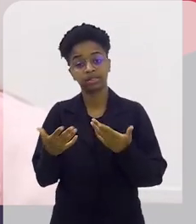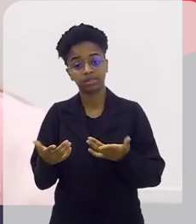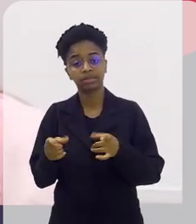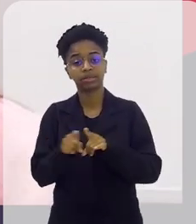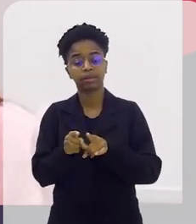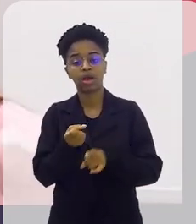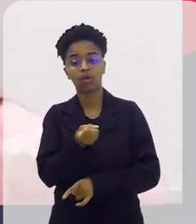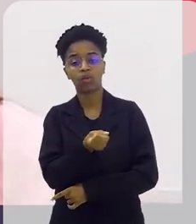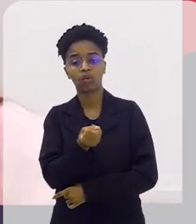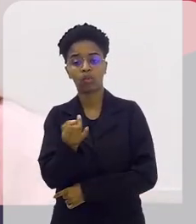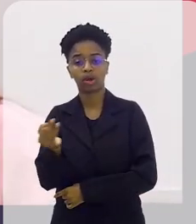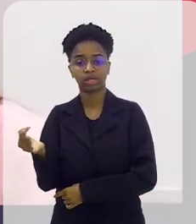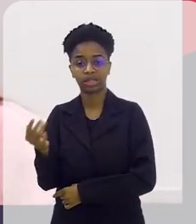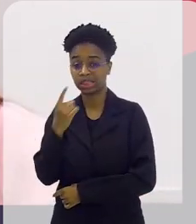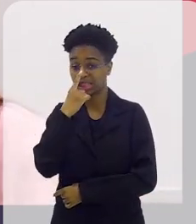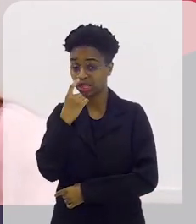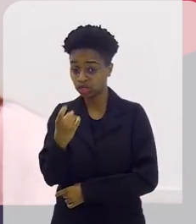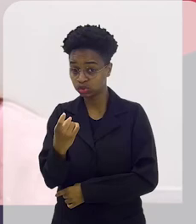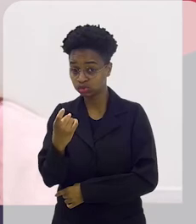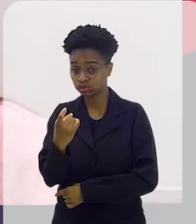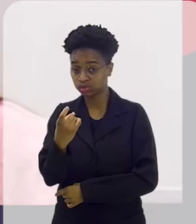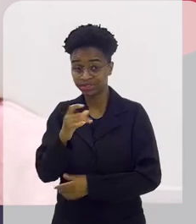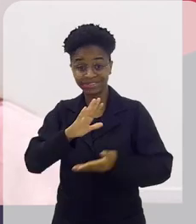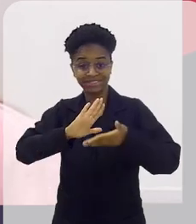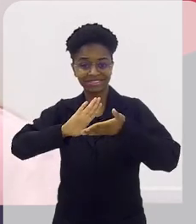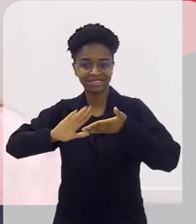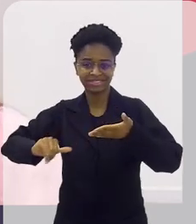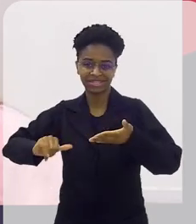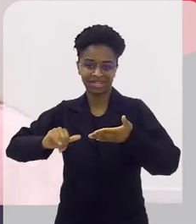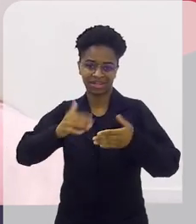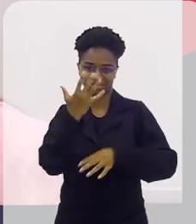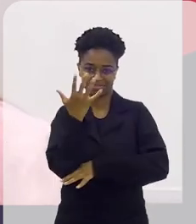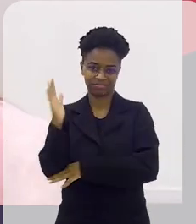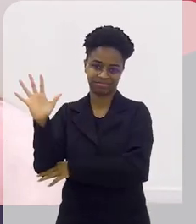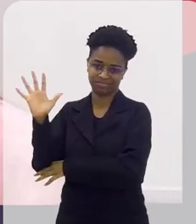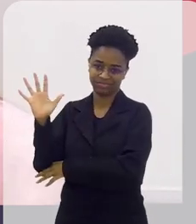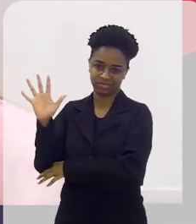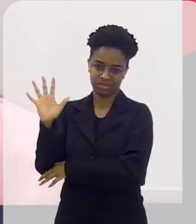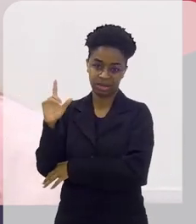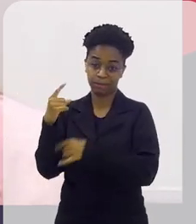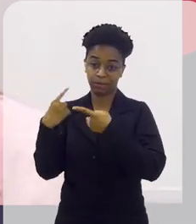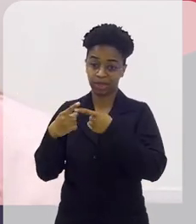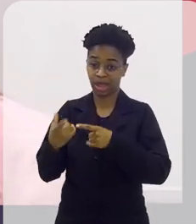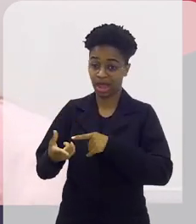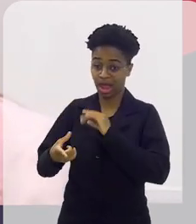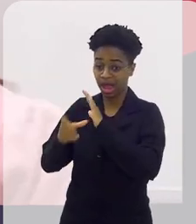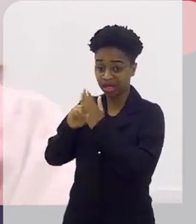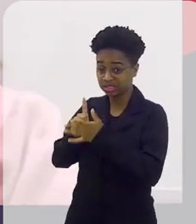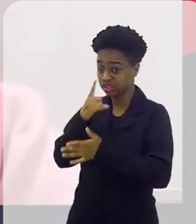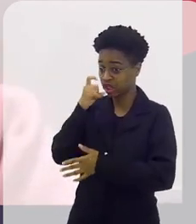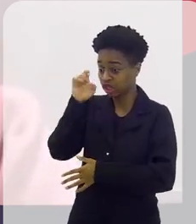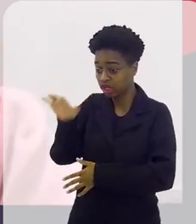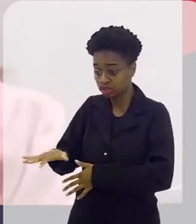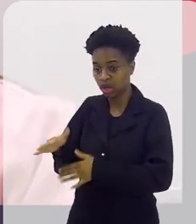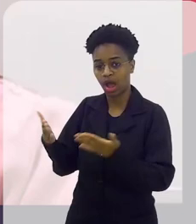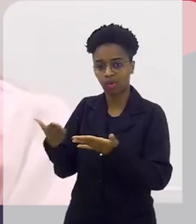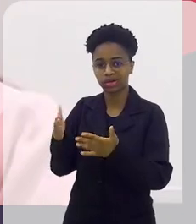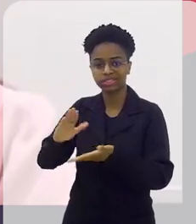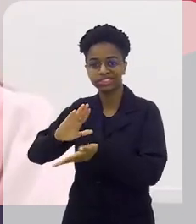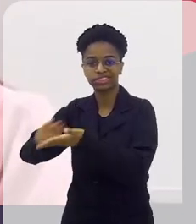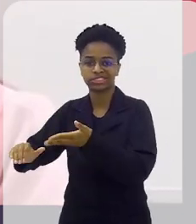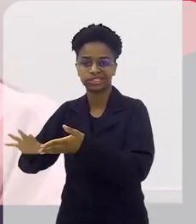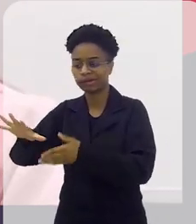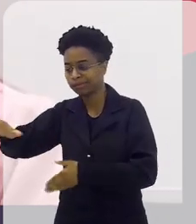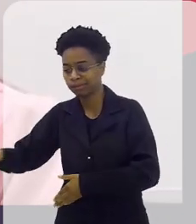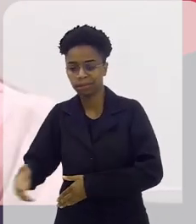e é uma quantidade de lixo que você tira da natureza. Então, acho que vendo por